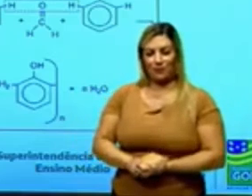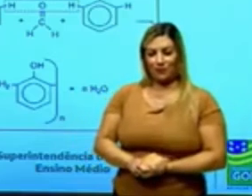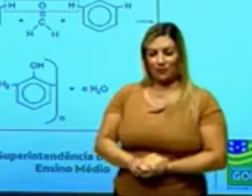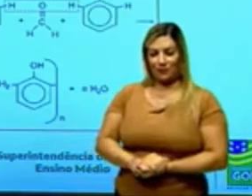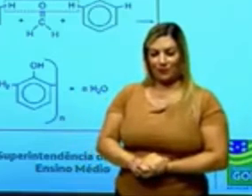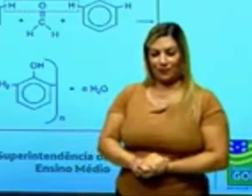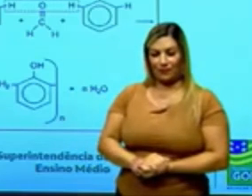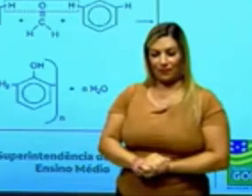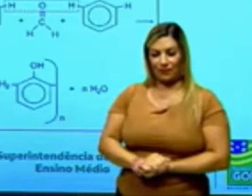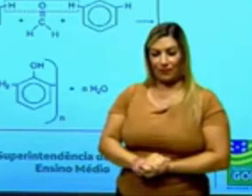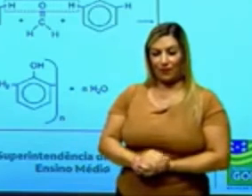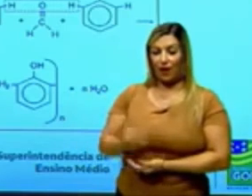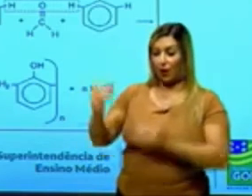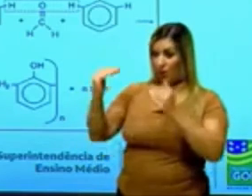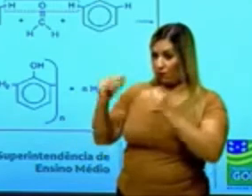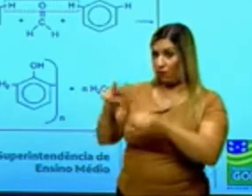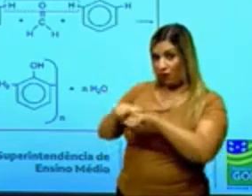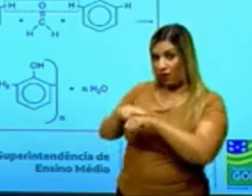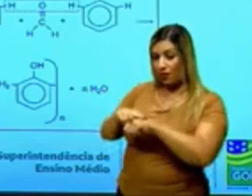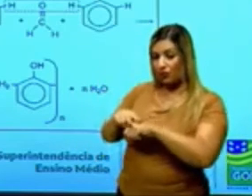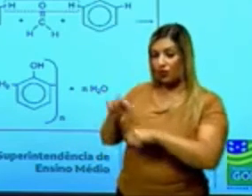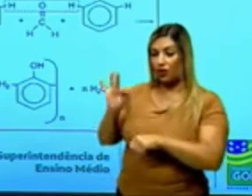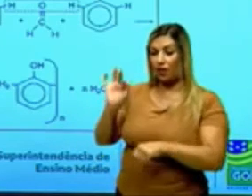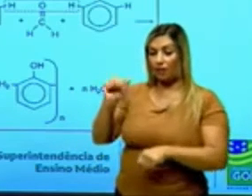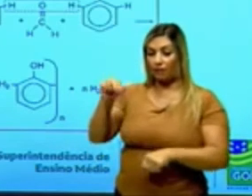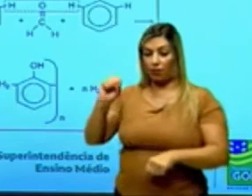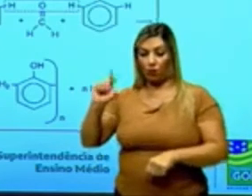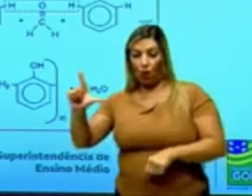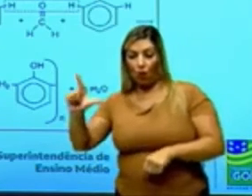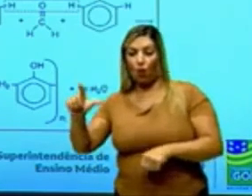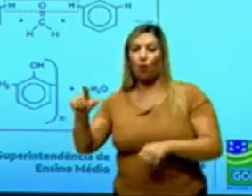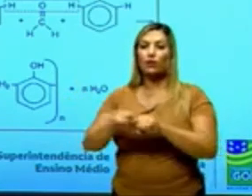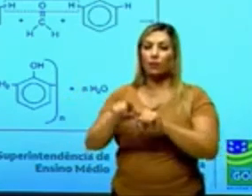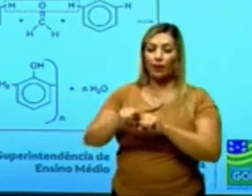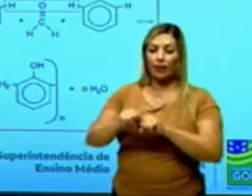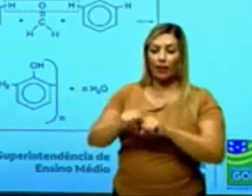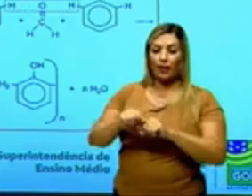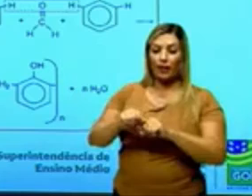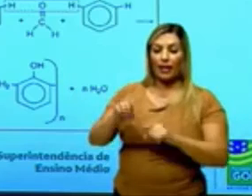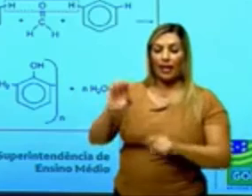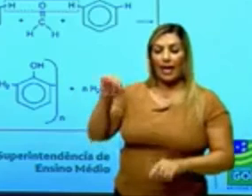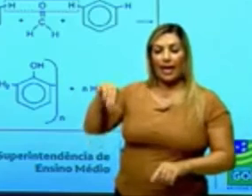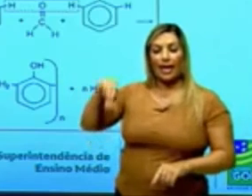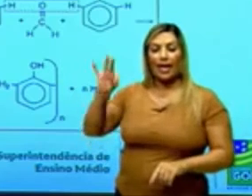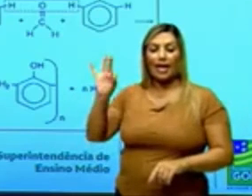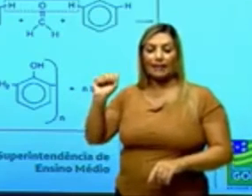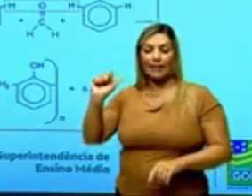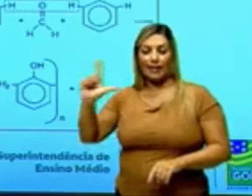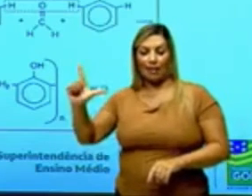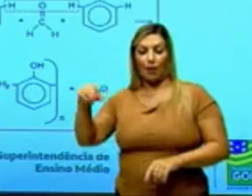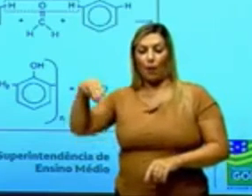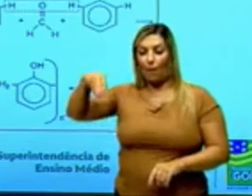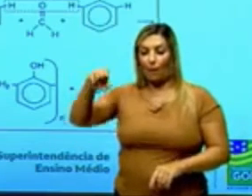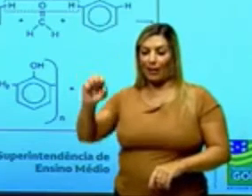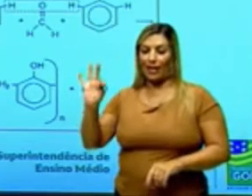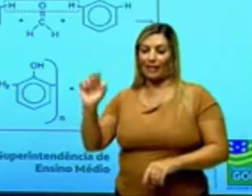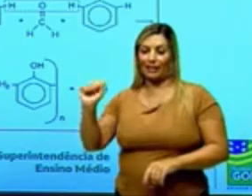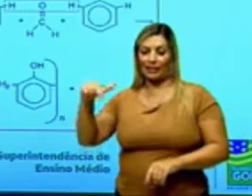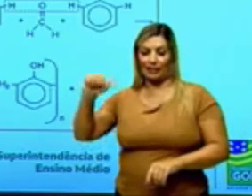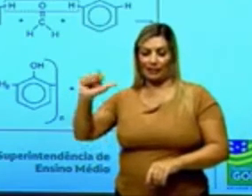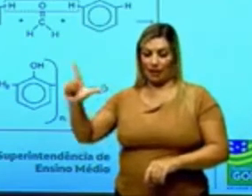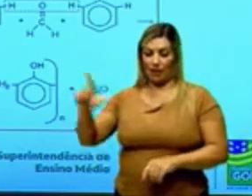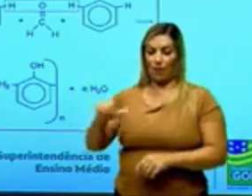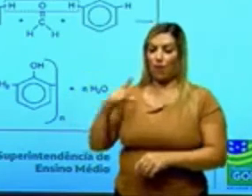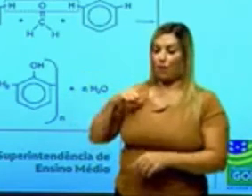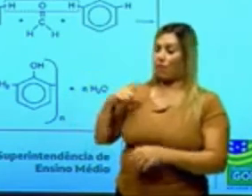copolimerização, olha só, eu tenho o fenol, e tenho aqui o metanal. O que vai acontecer, fenol e metanal. Eu vou ter, então, a